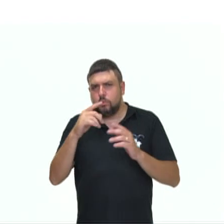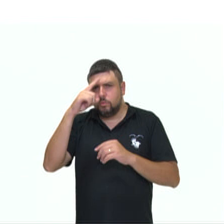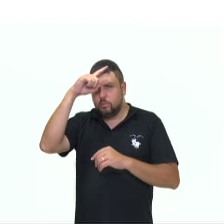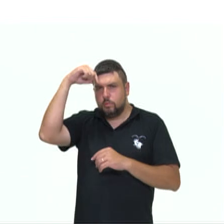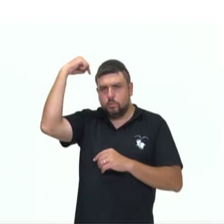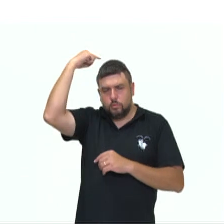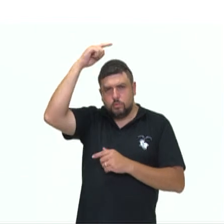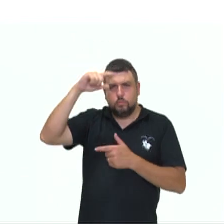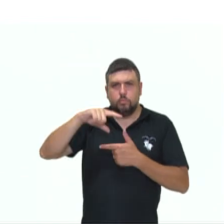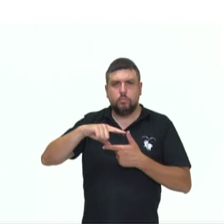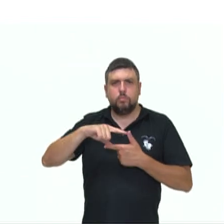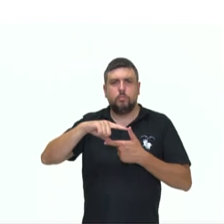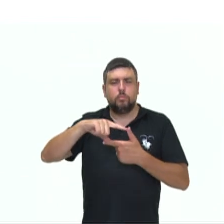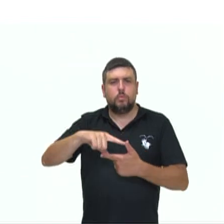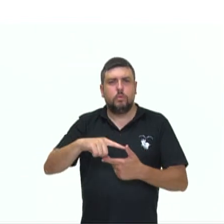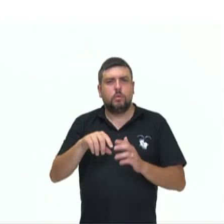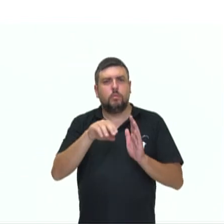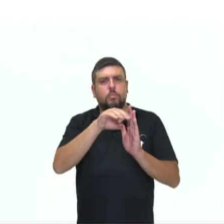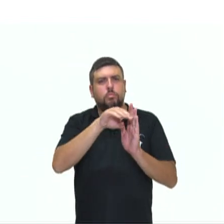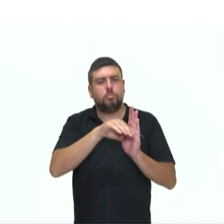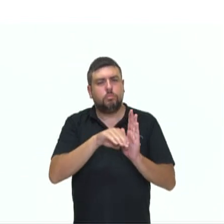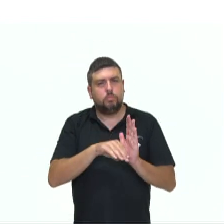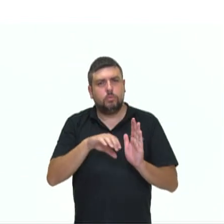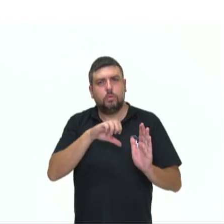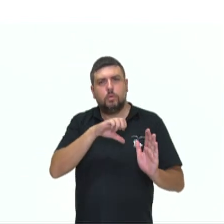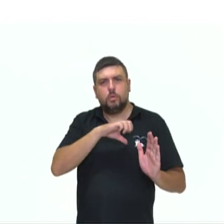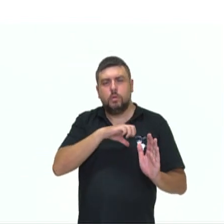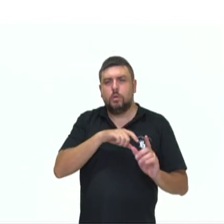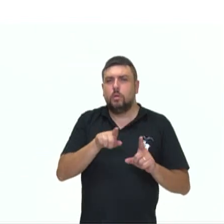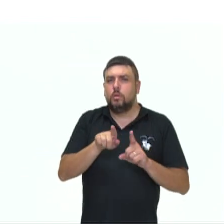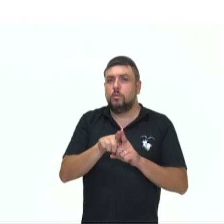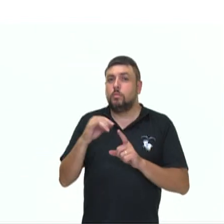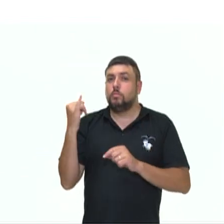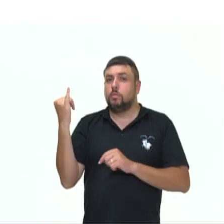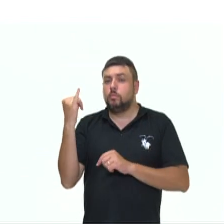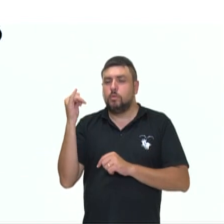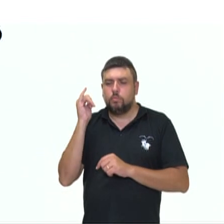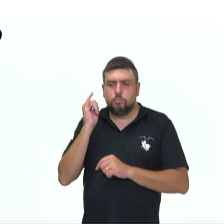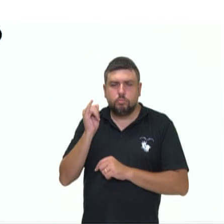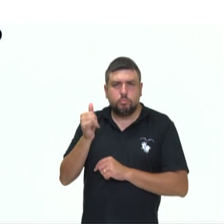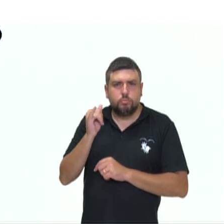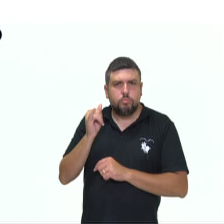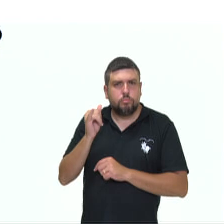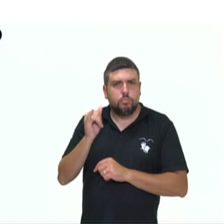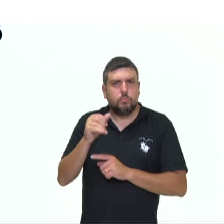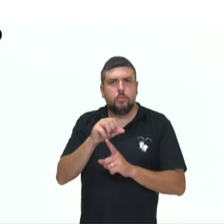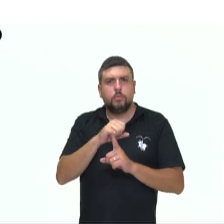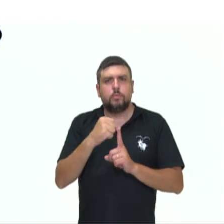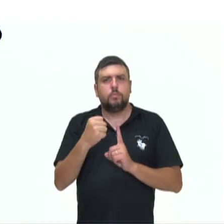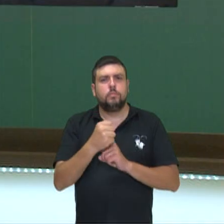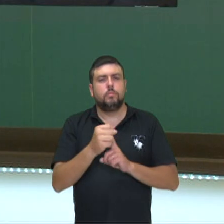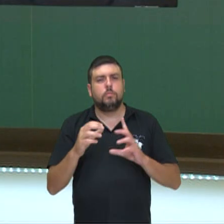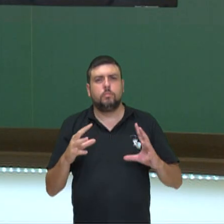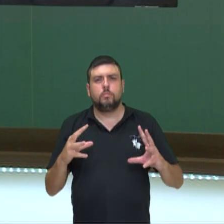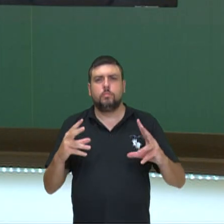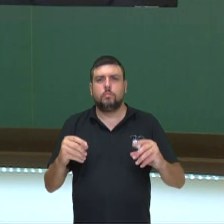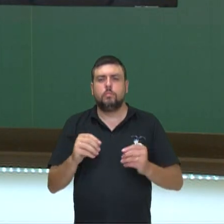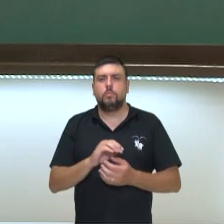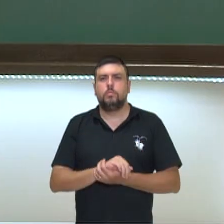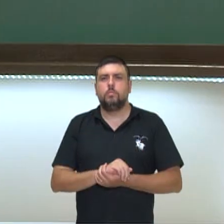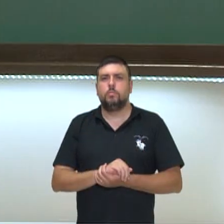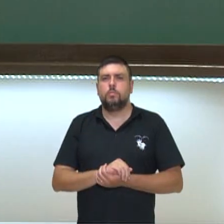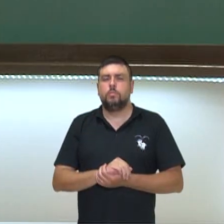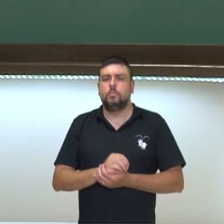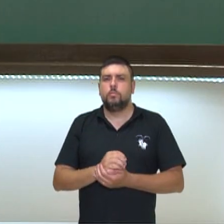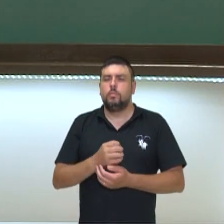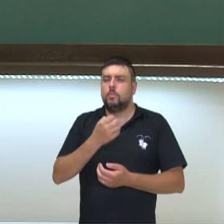destacando seus princípios éticos e a importância da contação de história para a sociedade como um todo. Como é bom ouvir